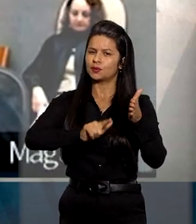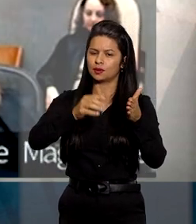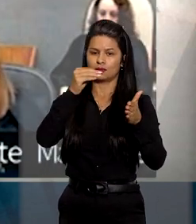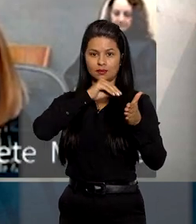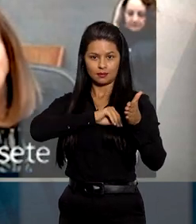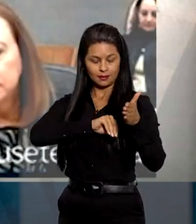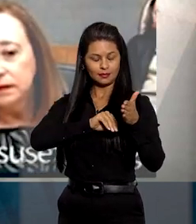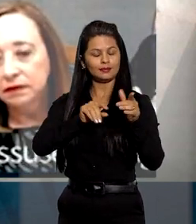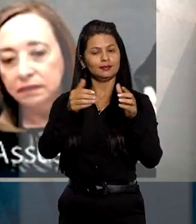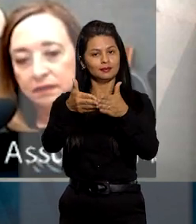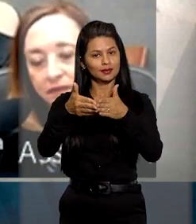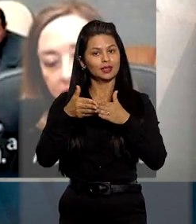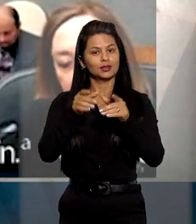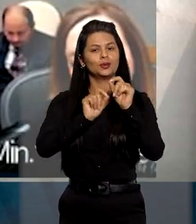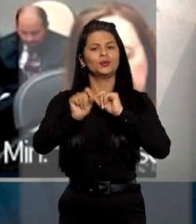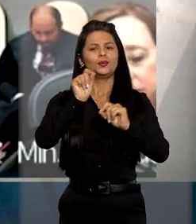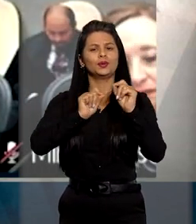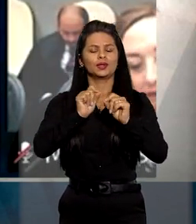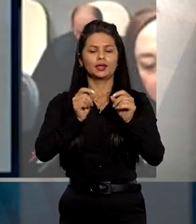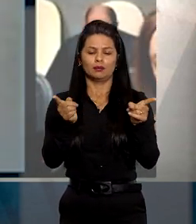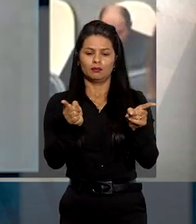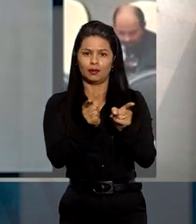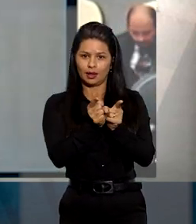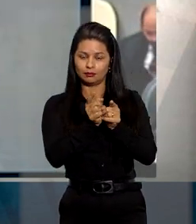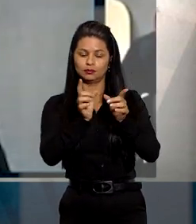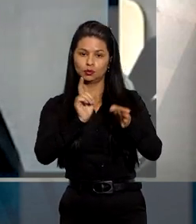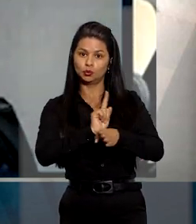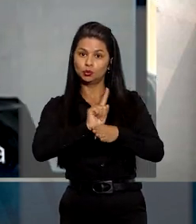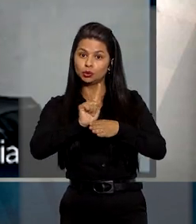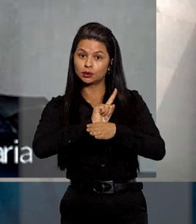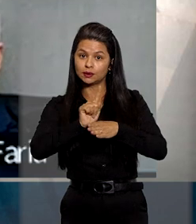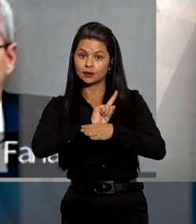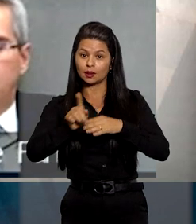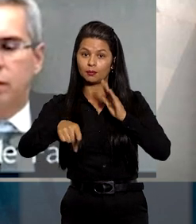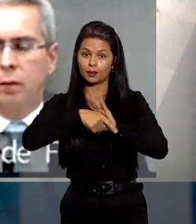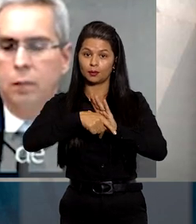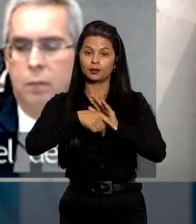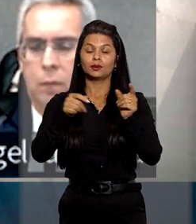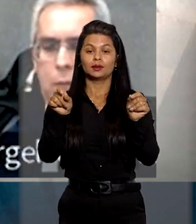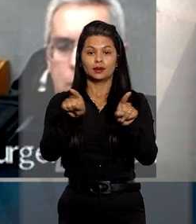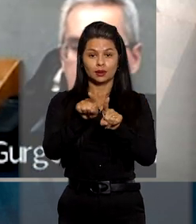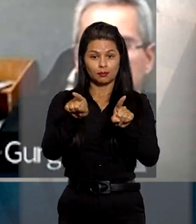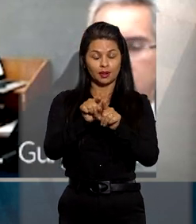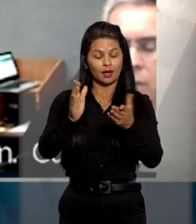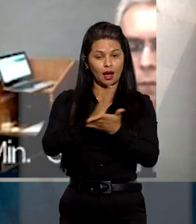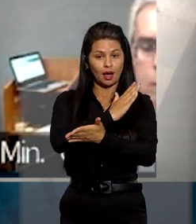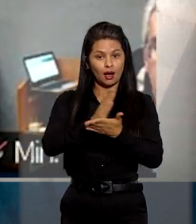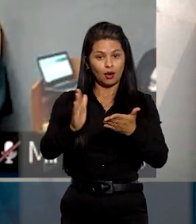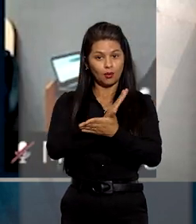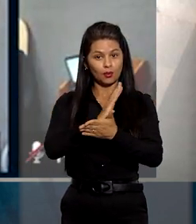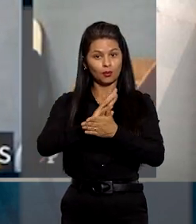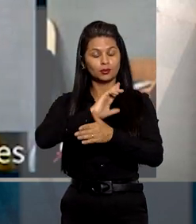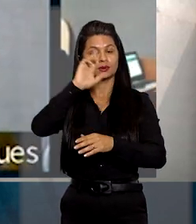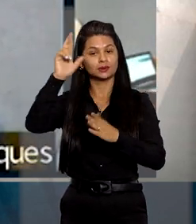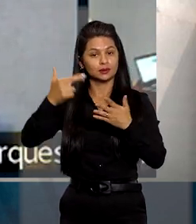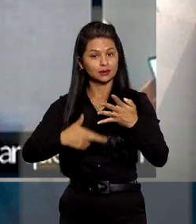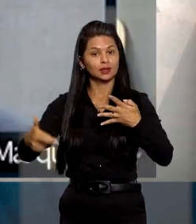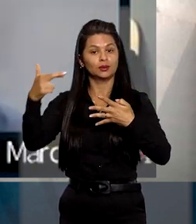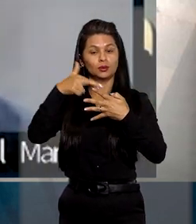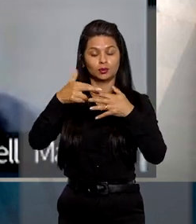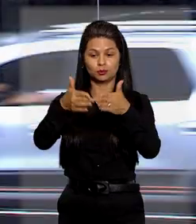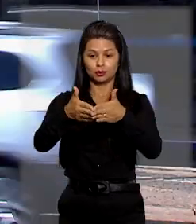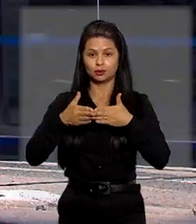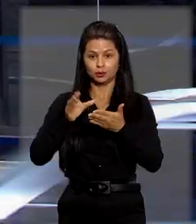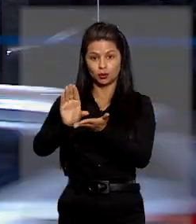permite à administração otimizar o gerenciamento e a alocação dos recursos para o custeio da